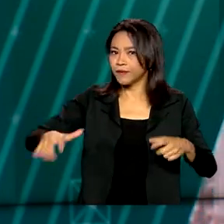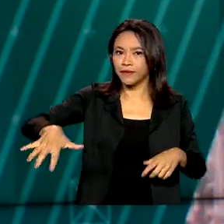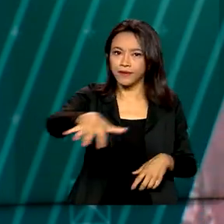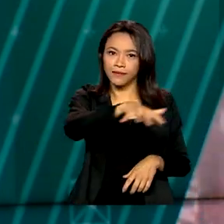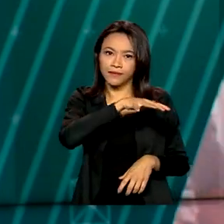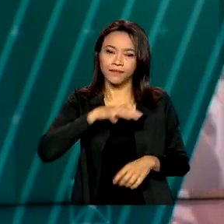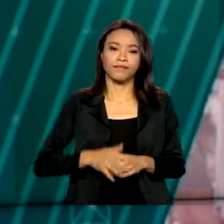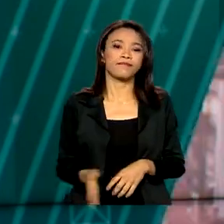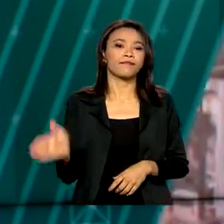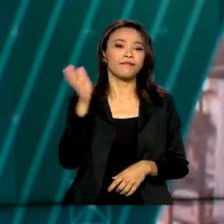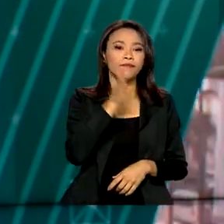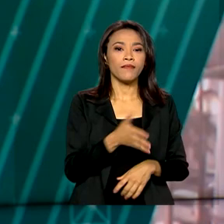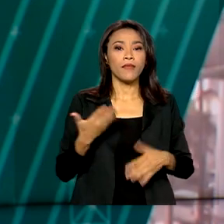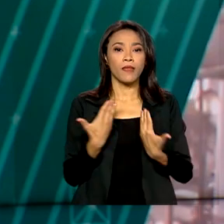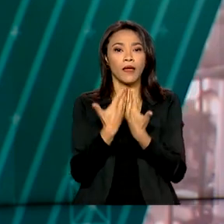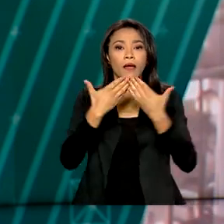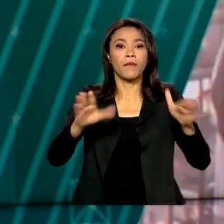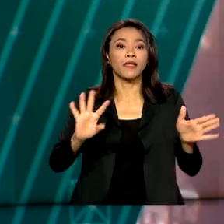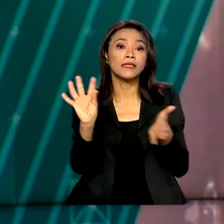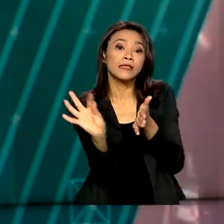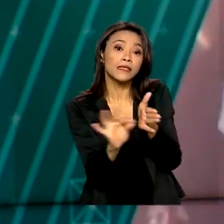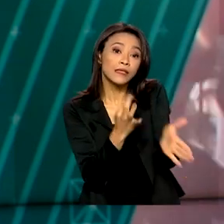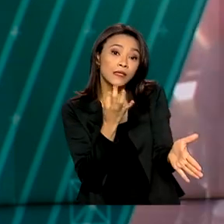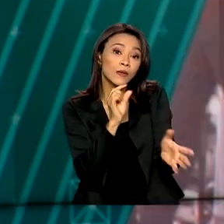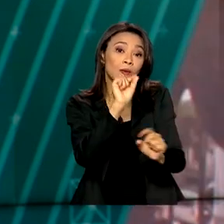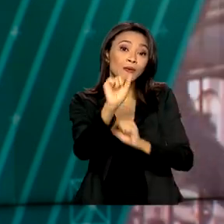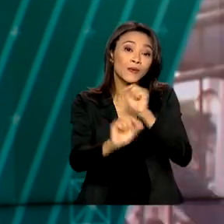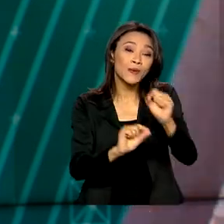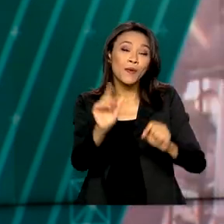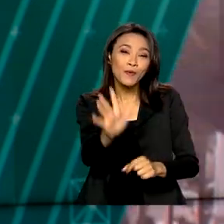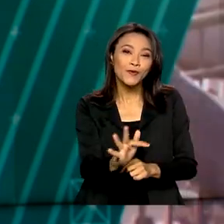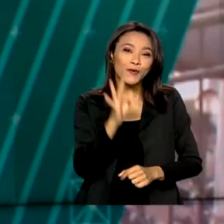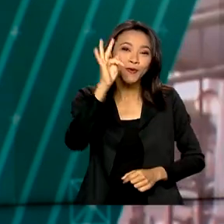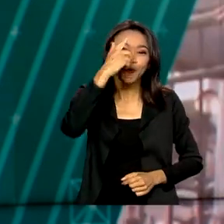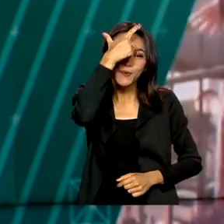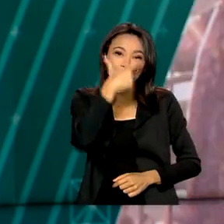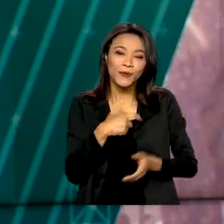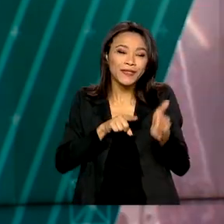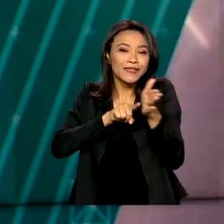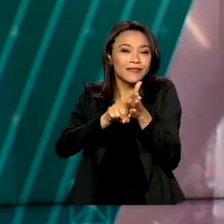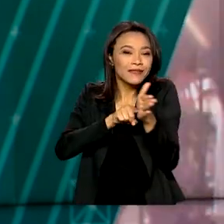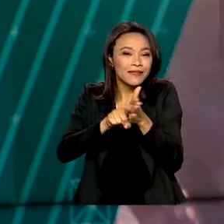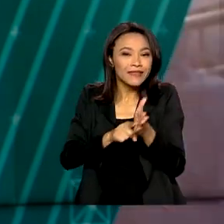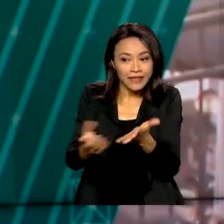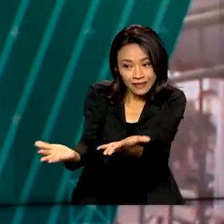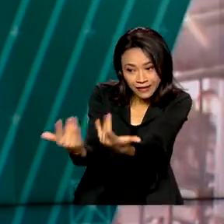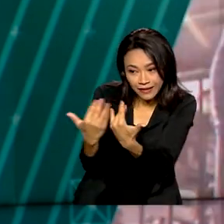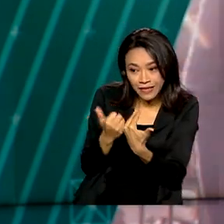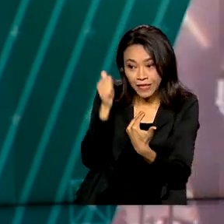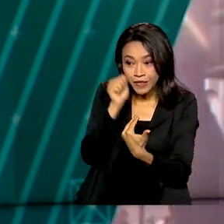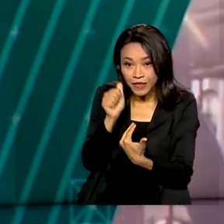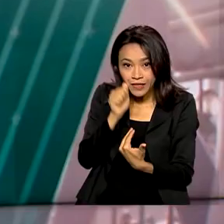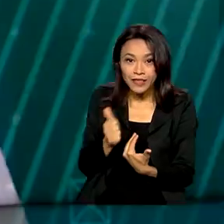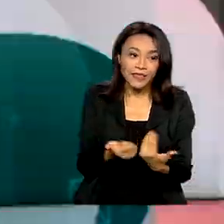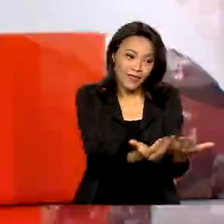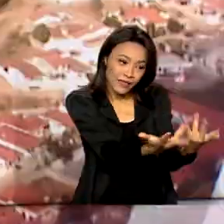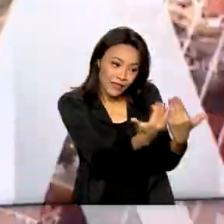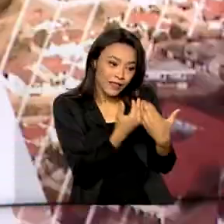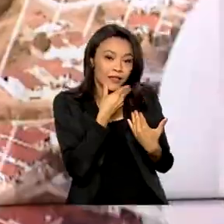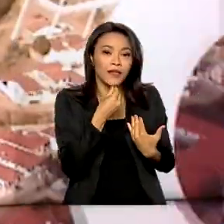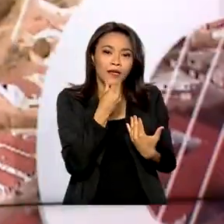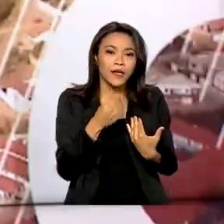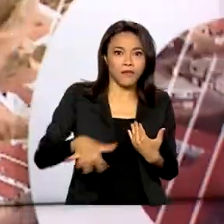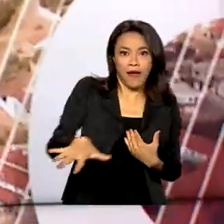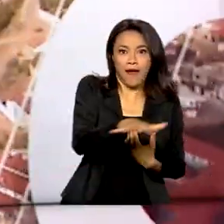Estão abertas as inscrições para o programa Futuras Cientistas, que quer trazer meninas e mulheres para o mundo científico.